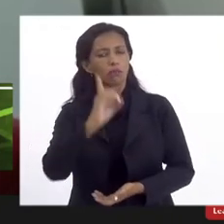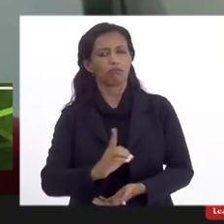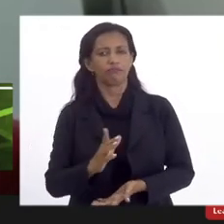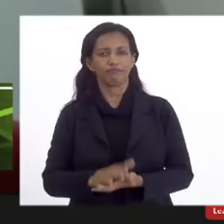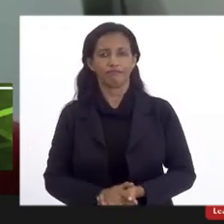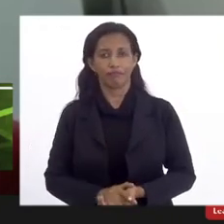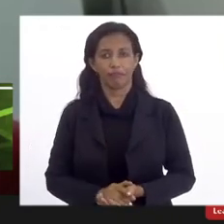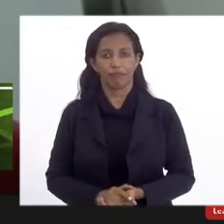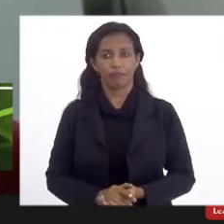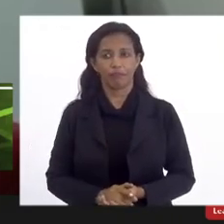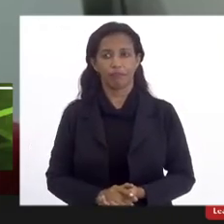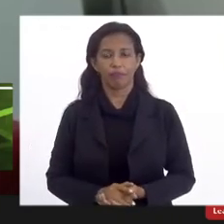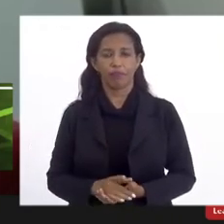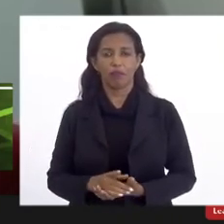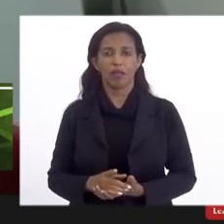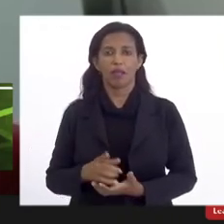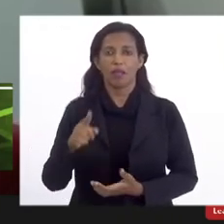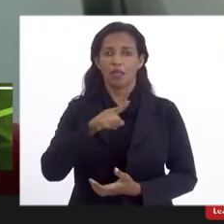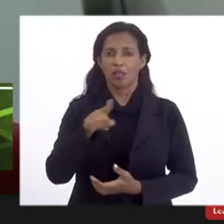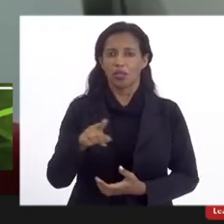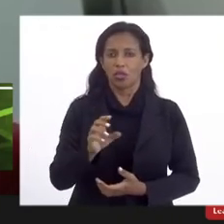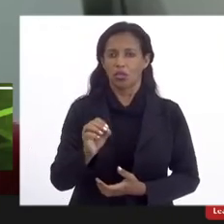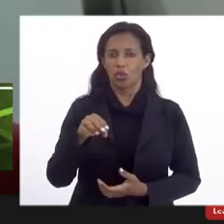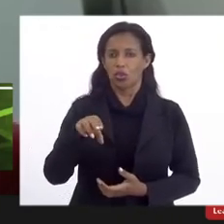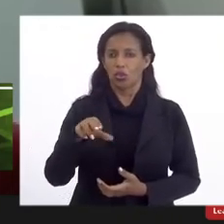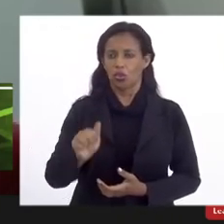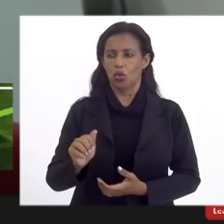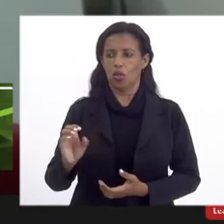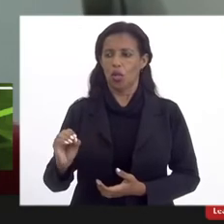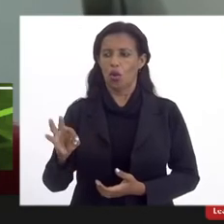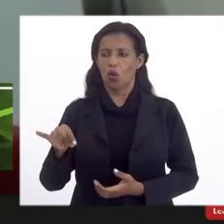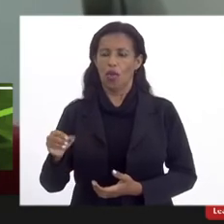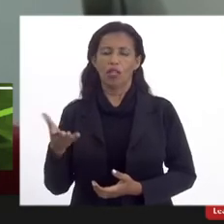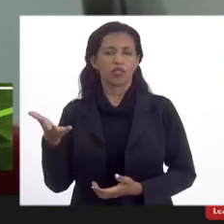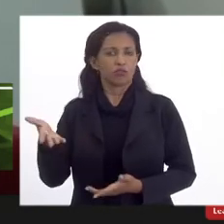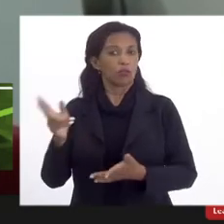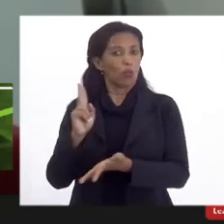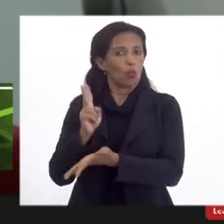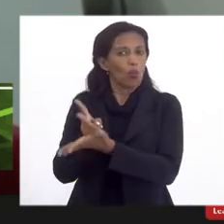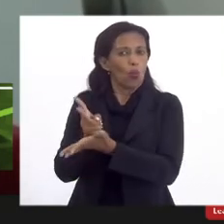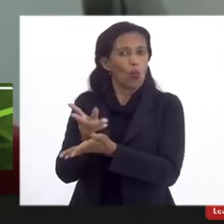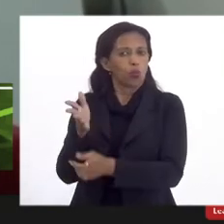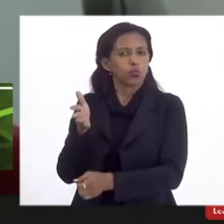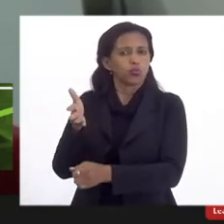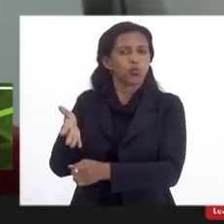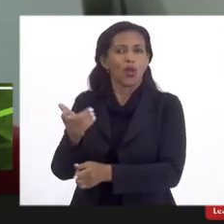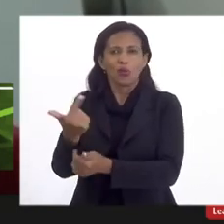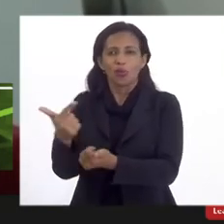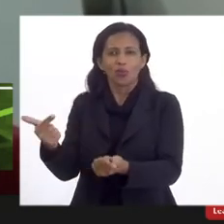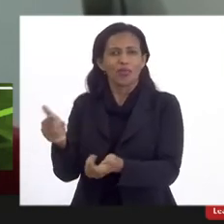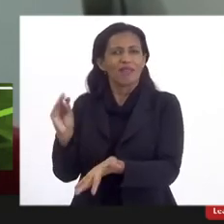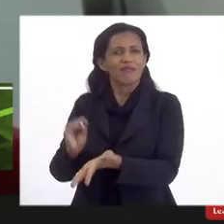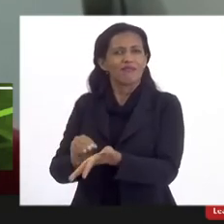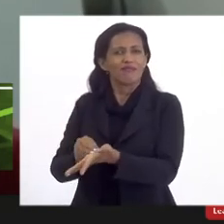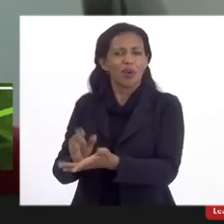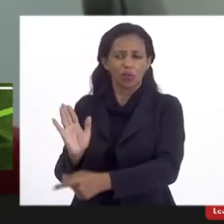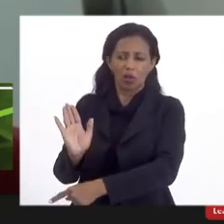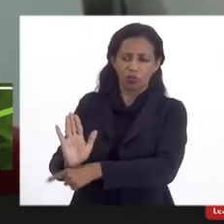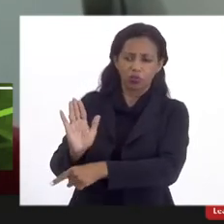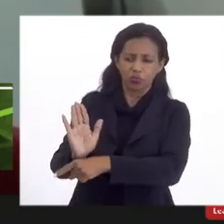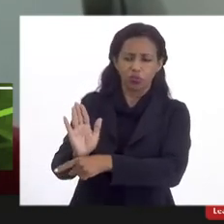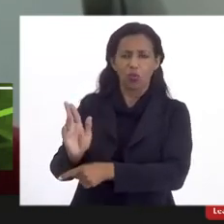Portanto, a Zona Oeste continua preterida sem a merecida assistência de uma